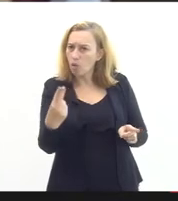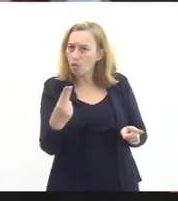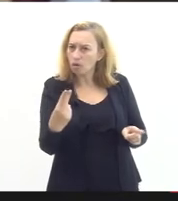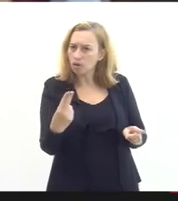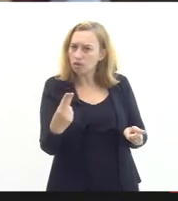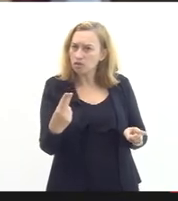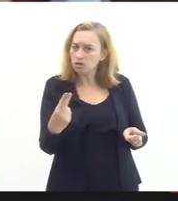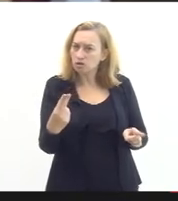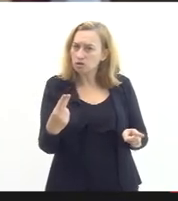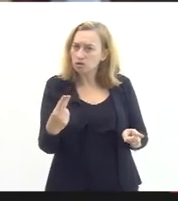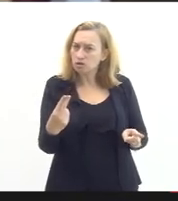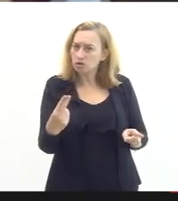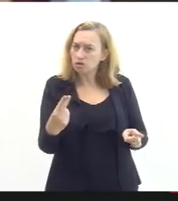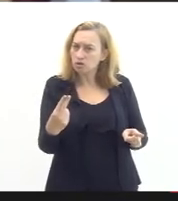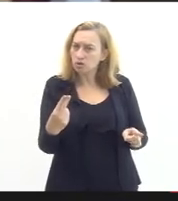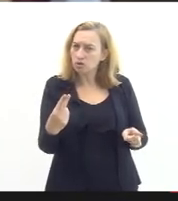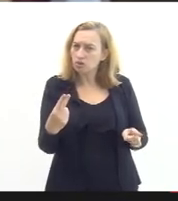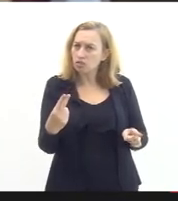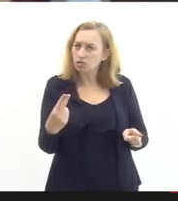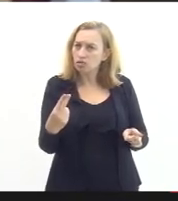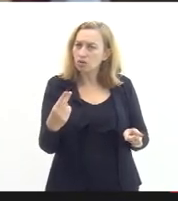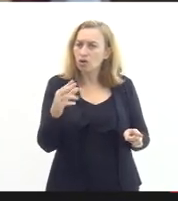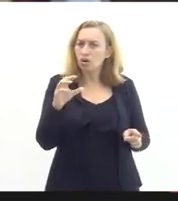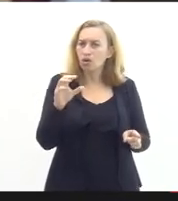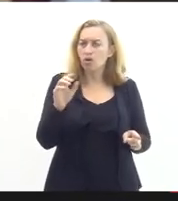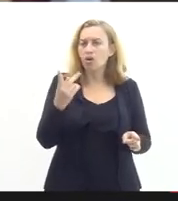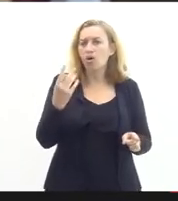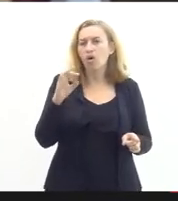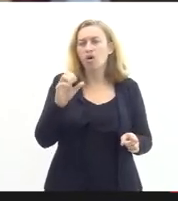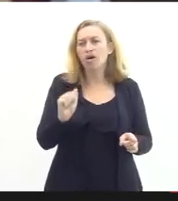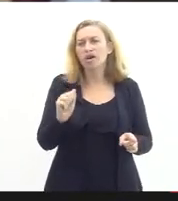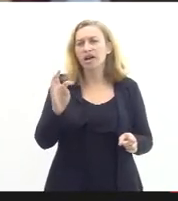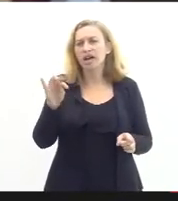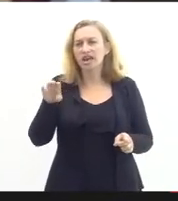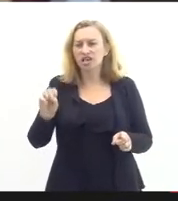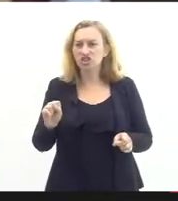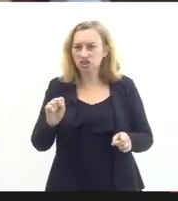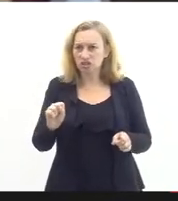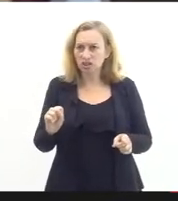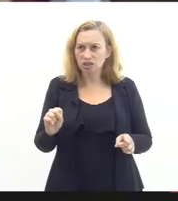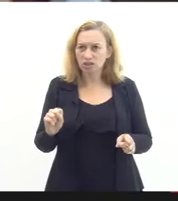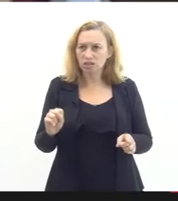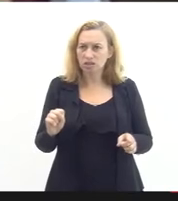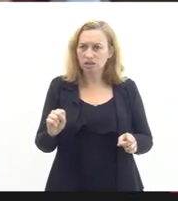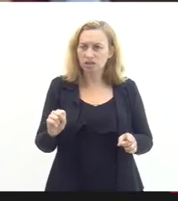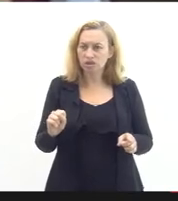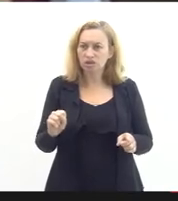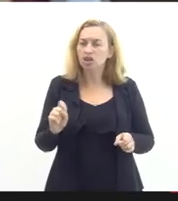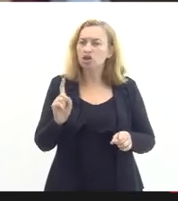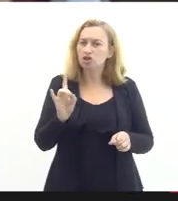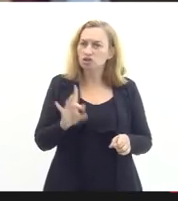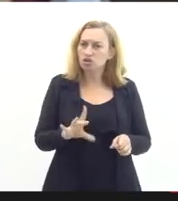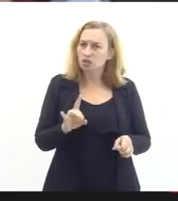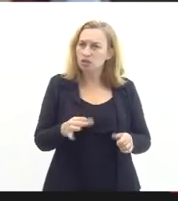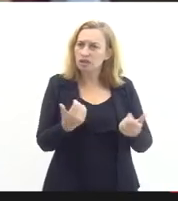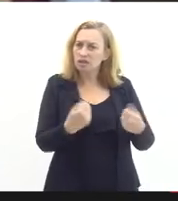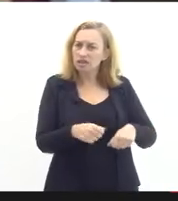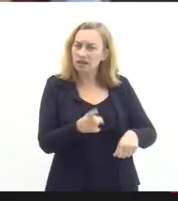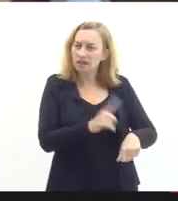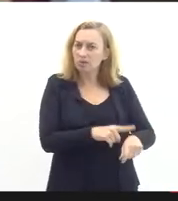horas extras que na FITEC a gente chama de regime adicional de trabalho devem suprir apenas as carências temporárias